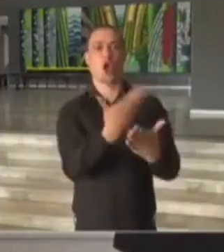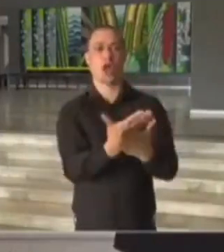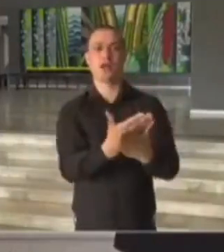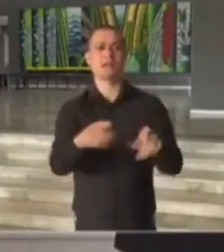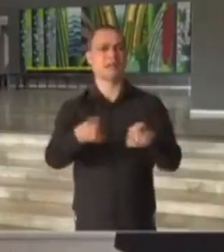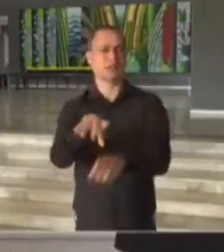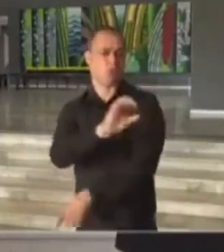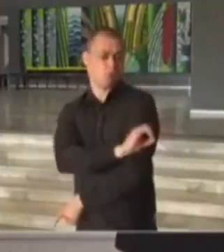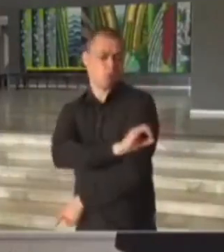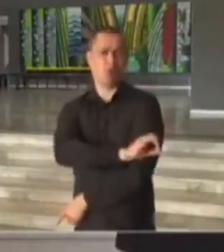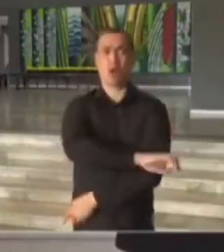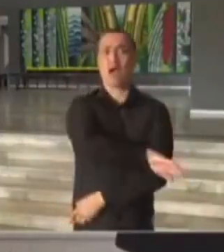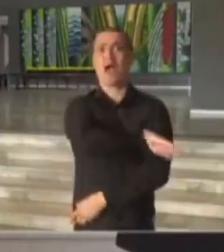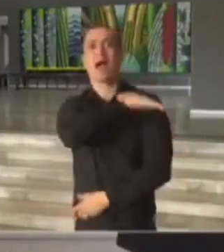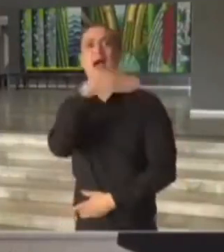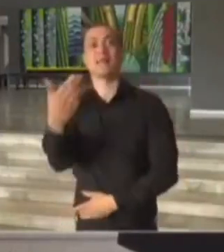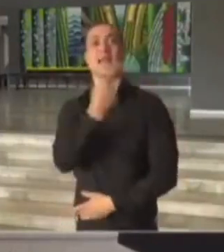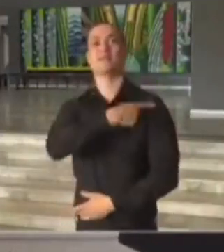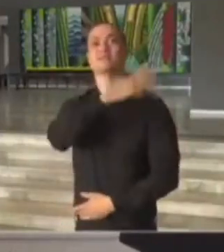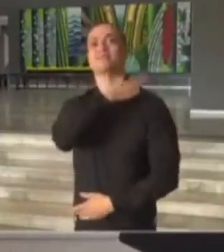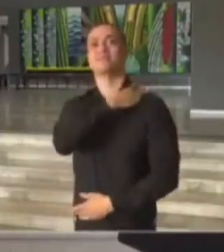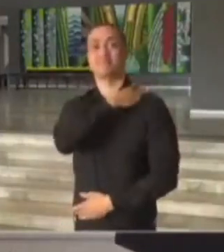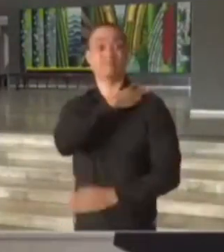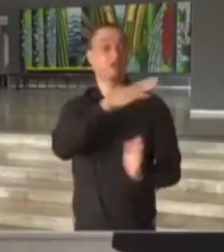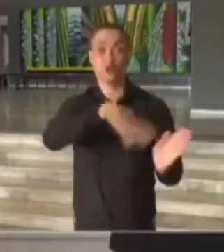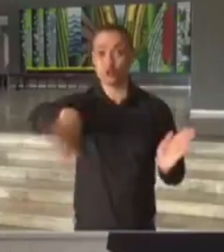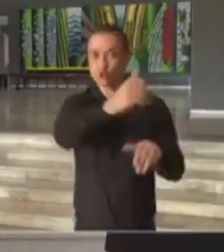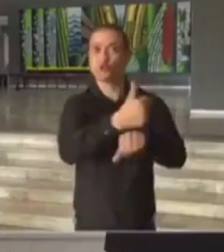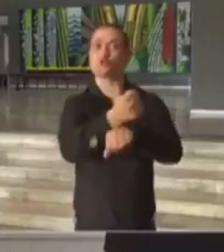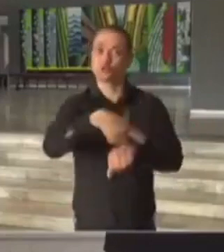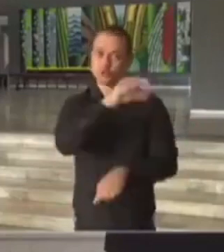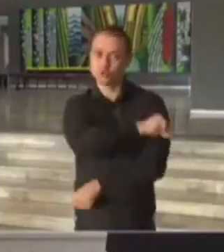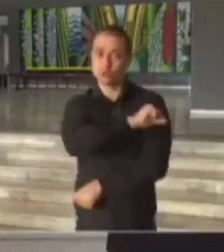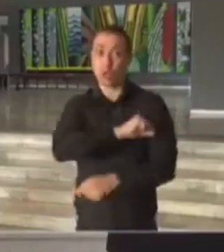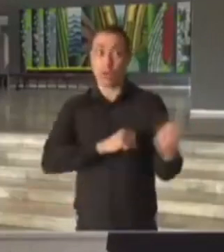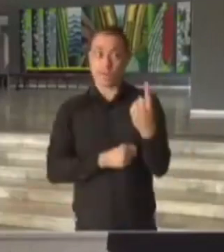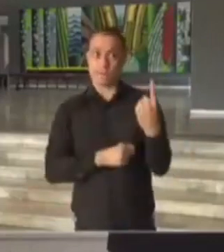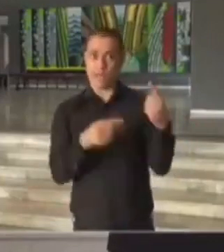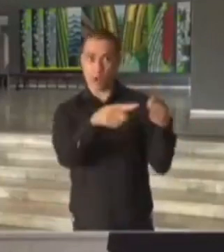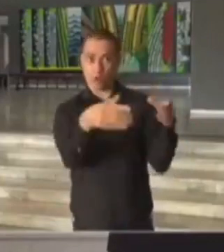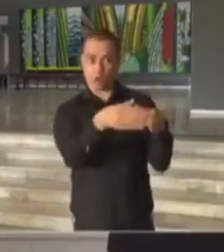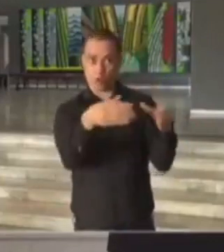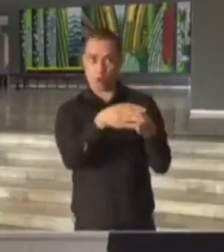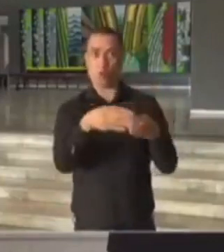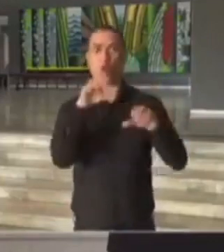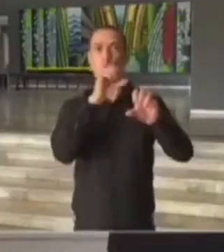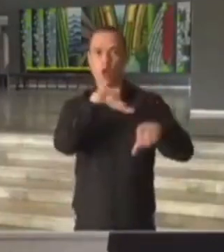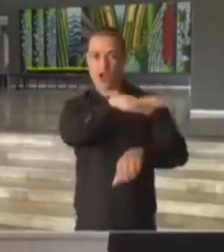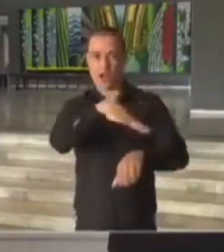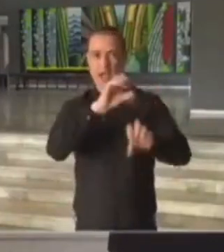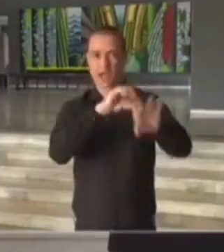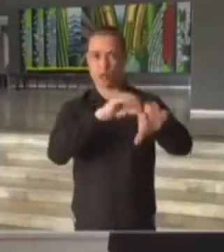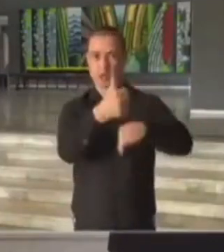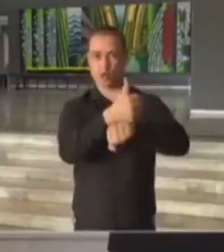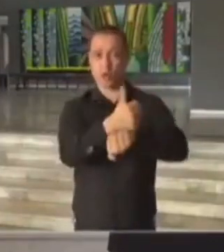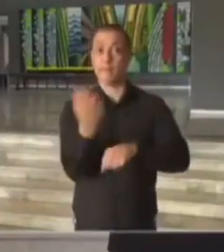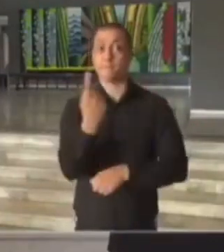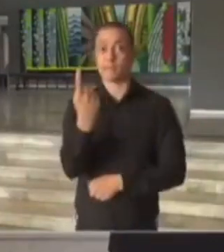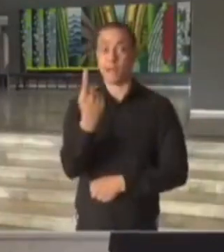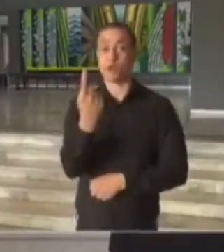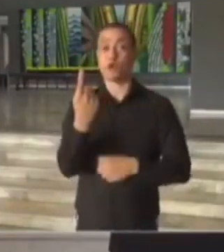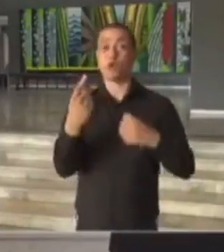no Estado de São Paulo. Nesta primeira etapa de vacinação dos profissionais de educação, serão imunizados